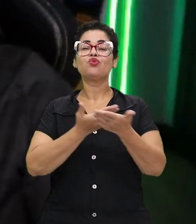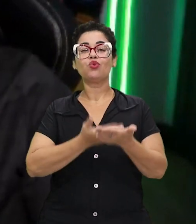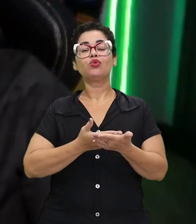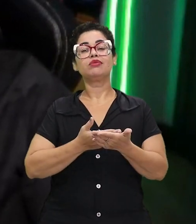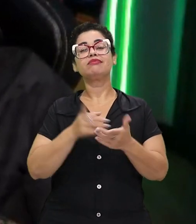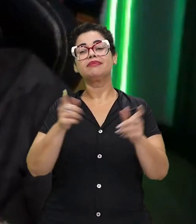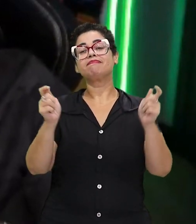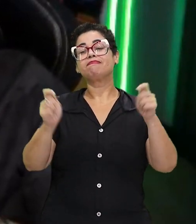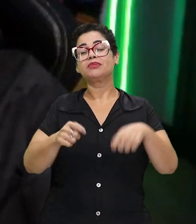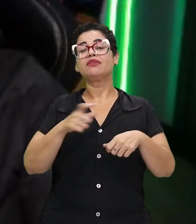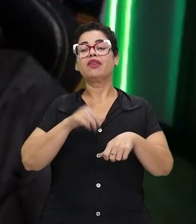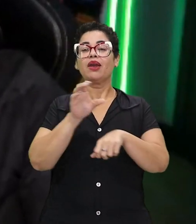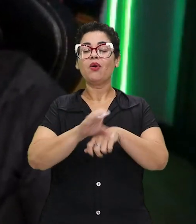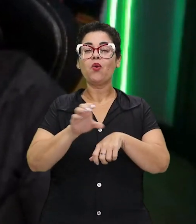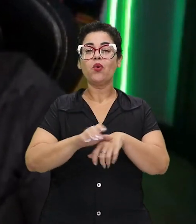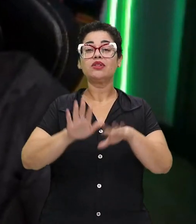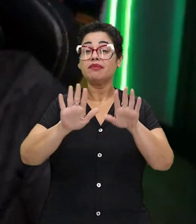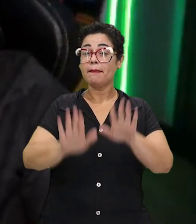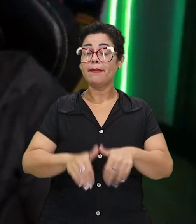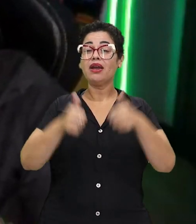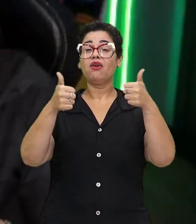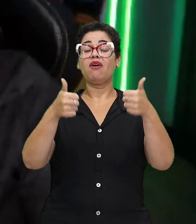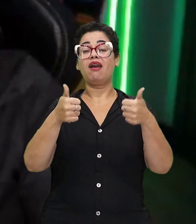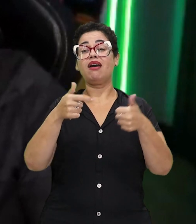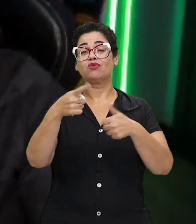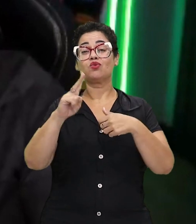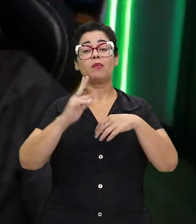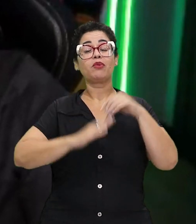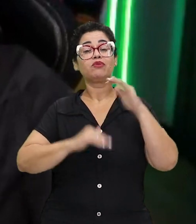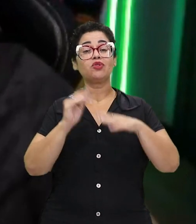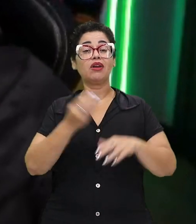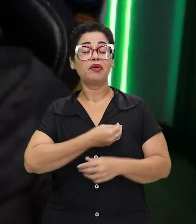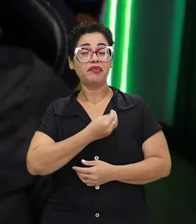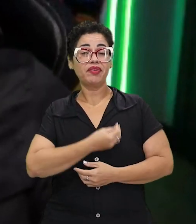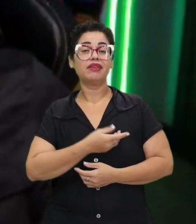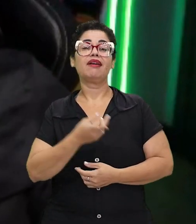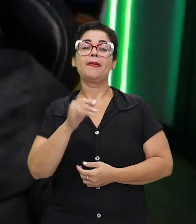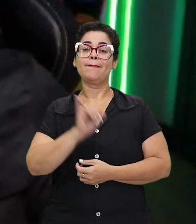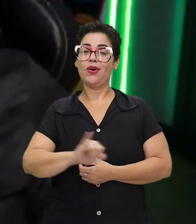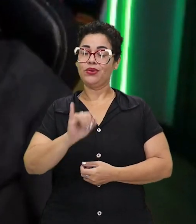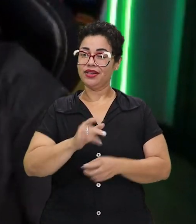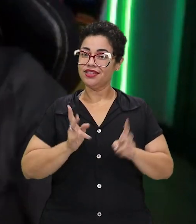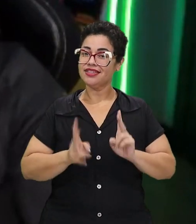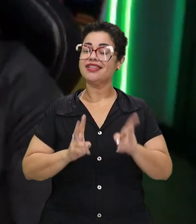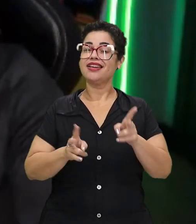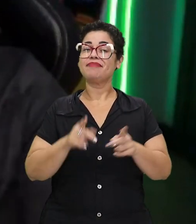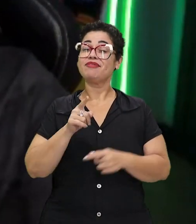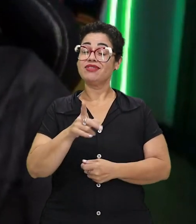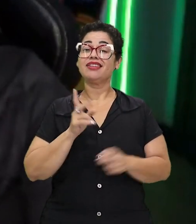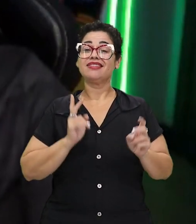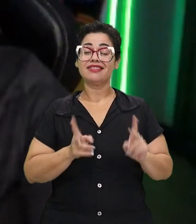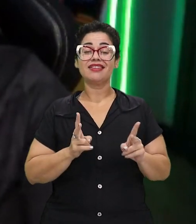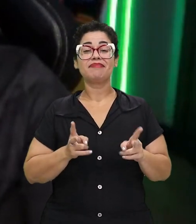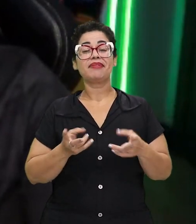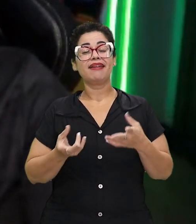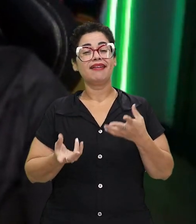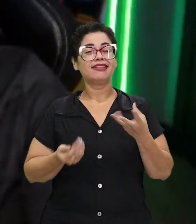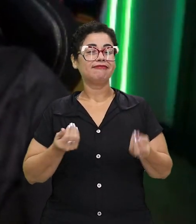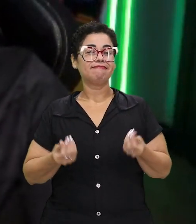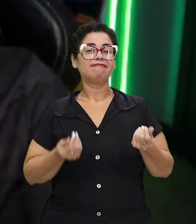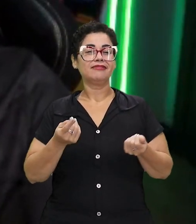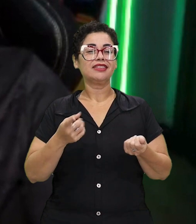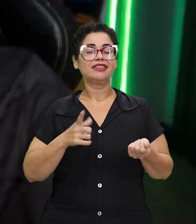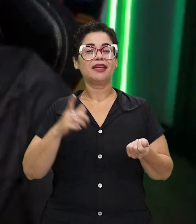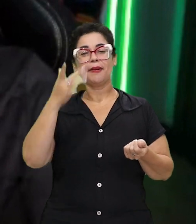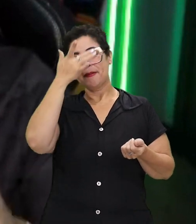estudos para poder realizar os cursos, aperfeiçoar a vida profissional, eu acho que é sempre importante, desde que você